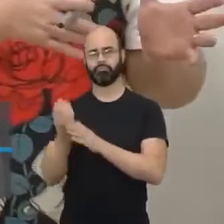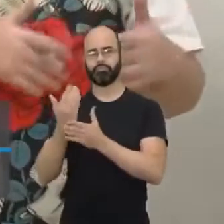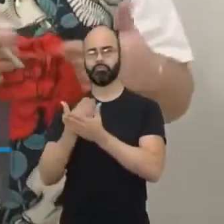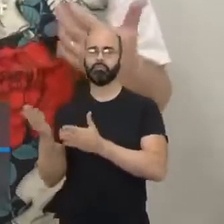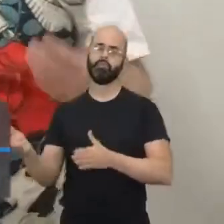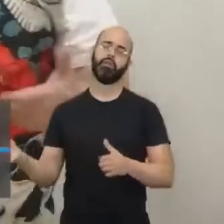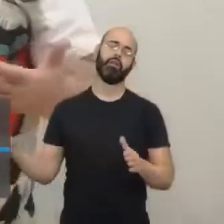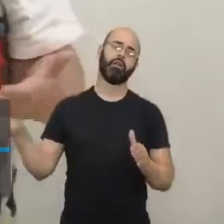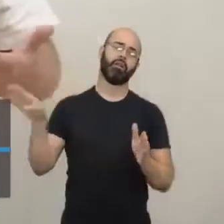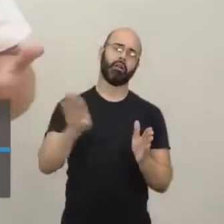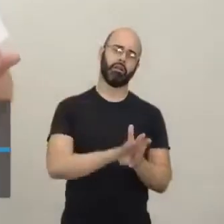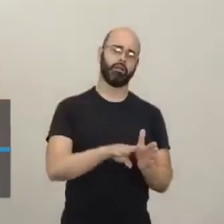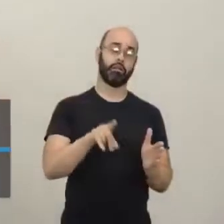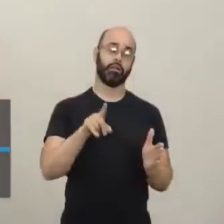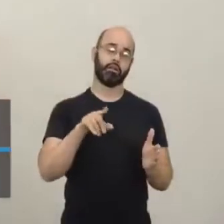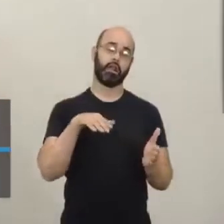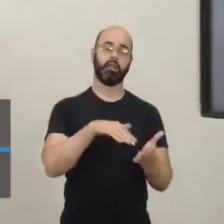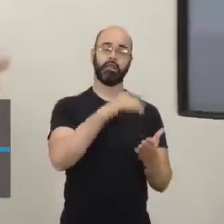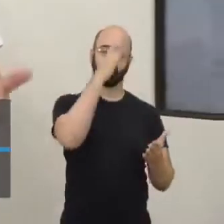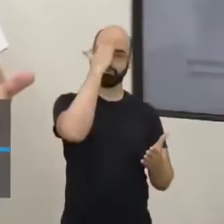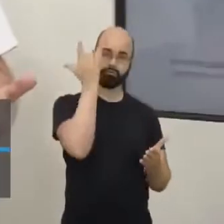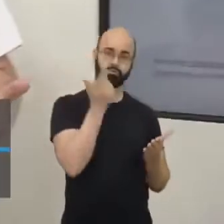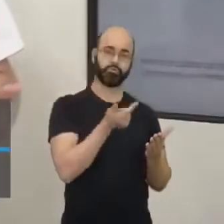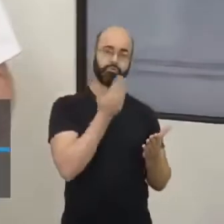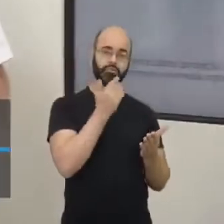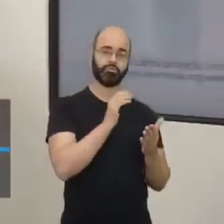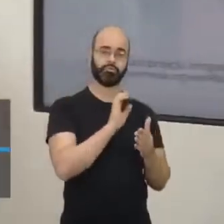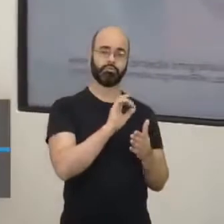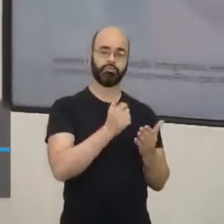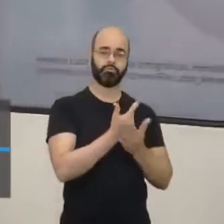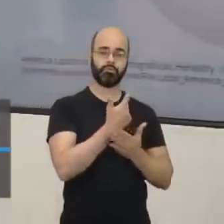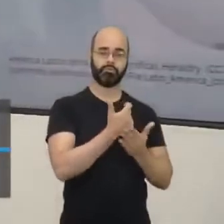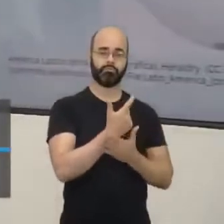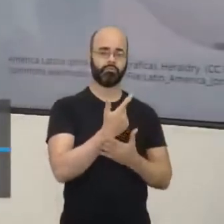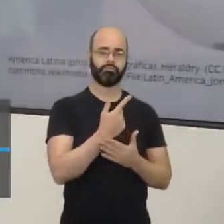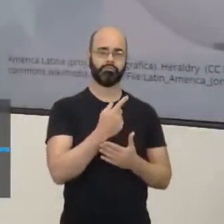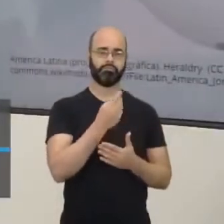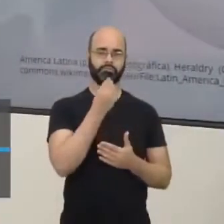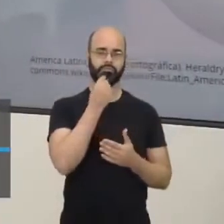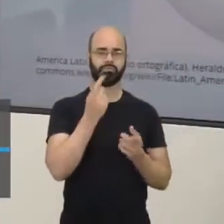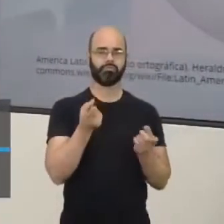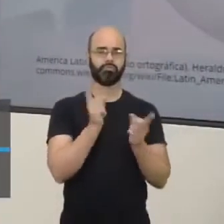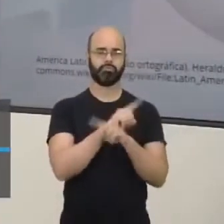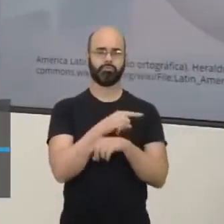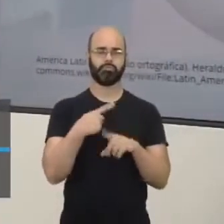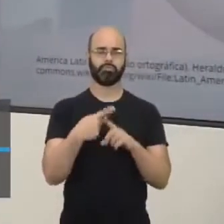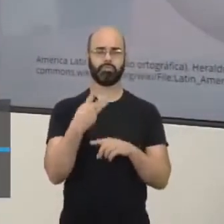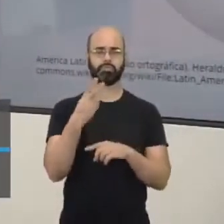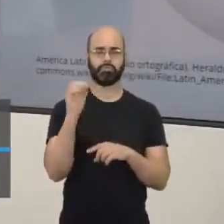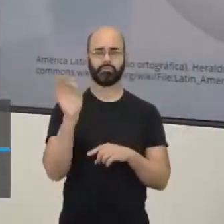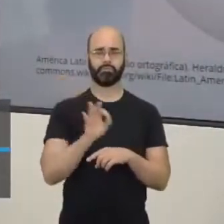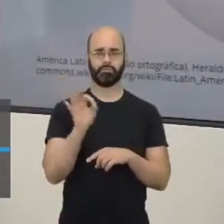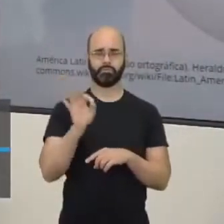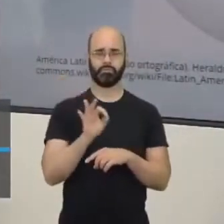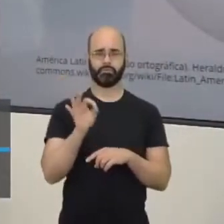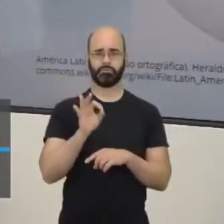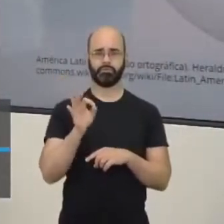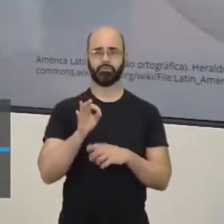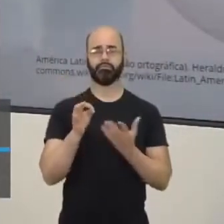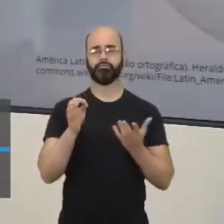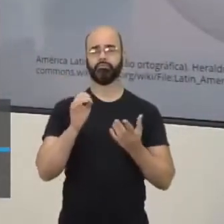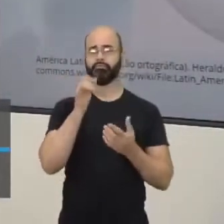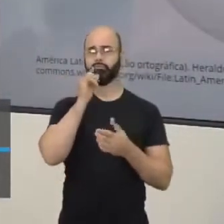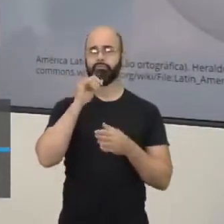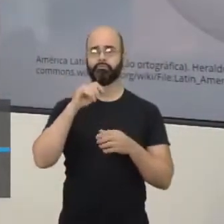consumidor. Então, isso aí é muito complicado e não deveria acontecer. Deveria acontecer o oposto, porque esses 30% poderiam estar alimentando outros